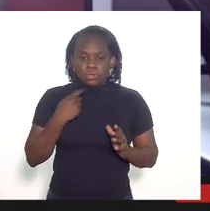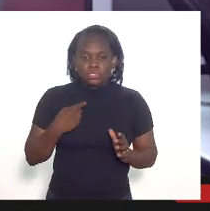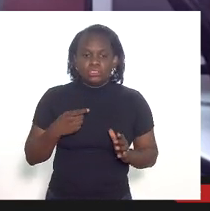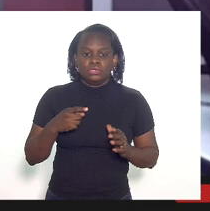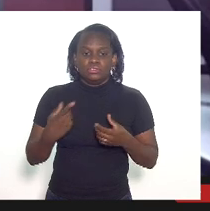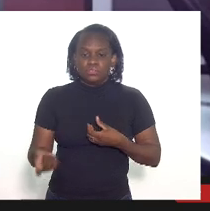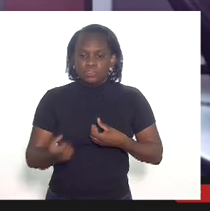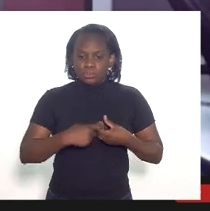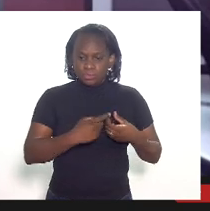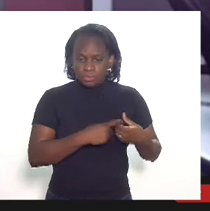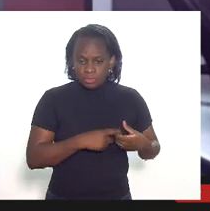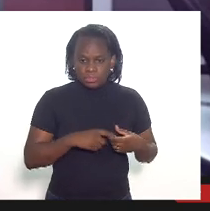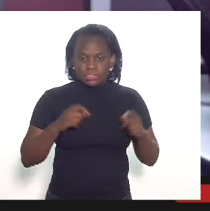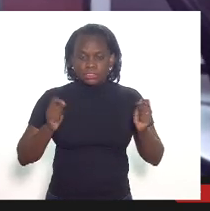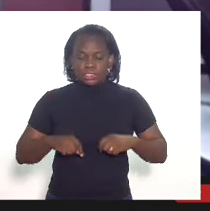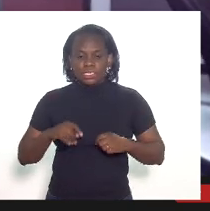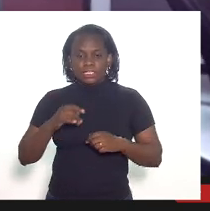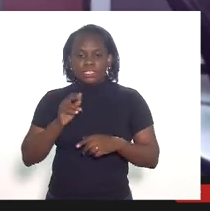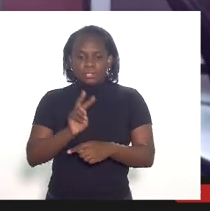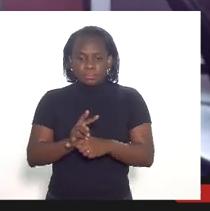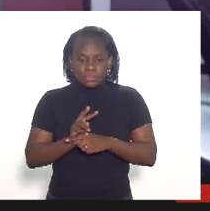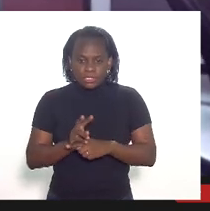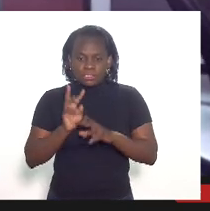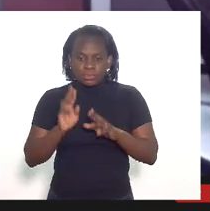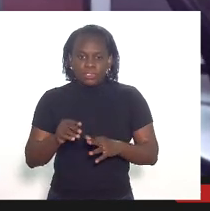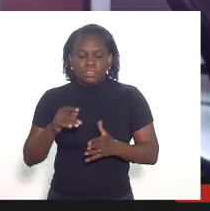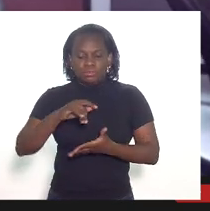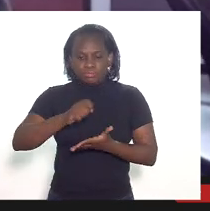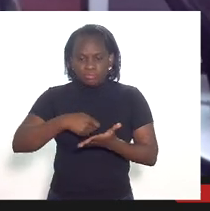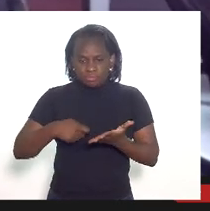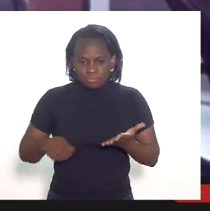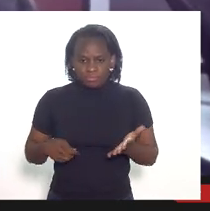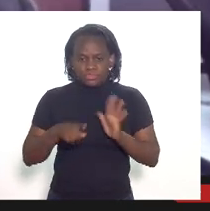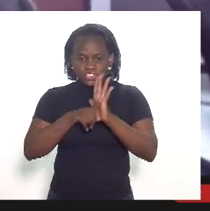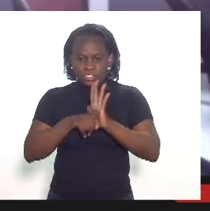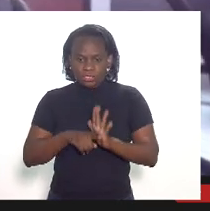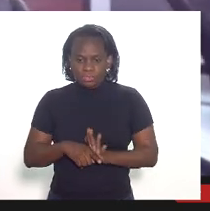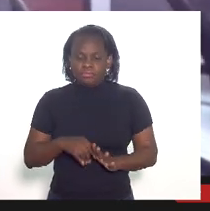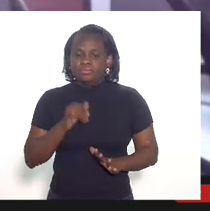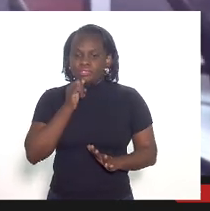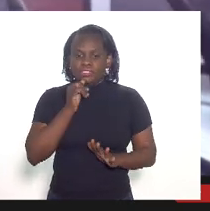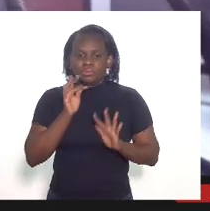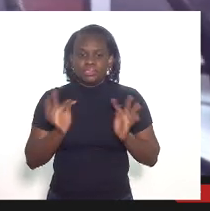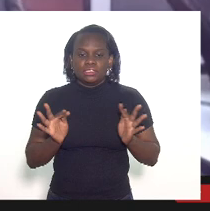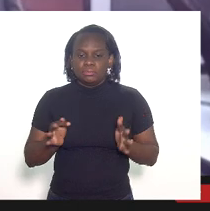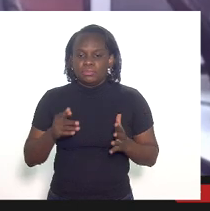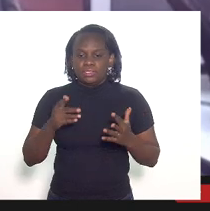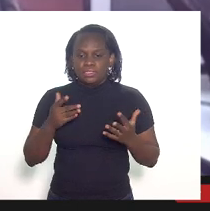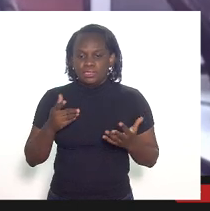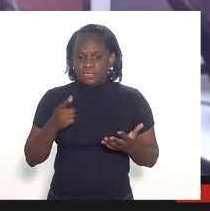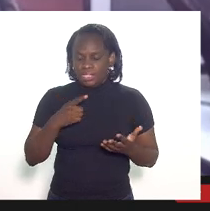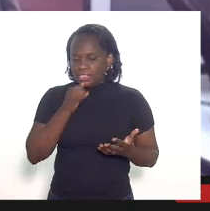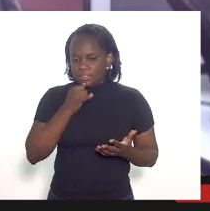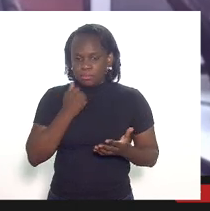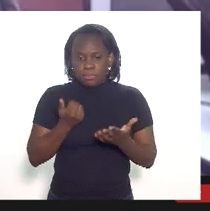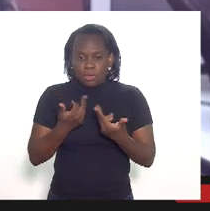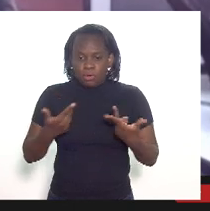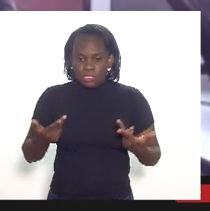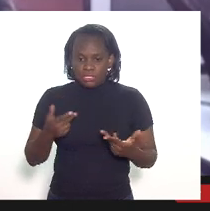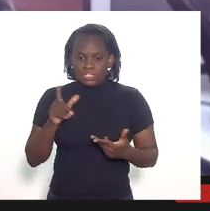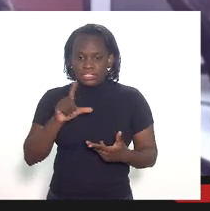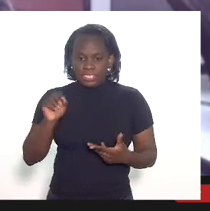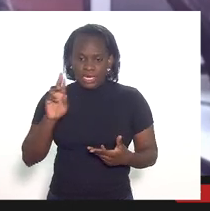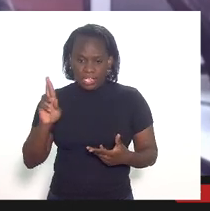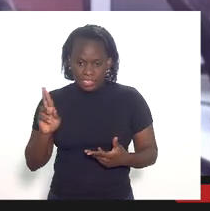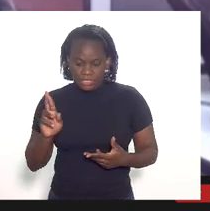recuperáveis através de créditos na escrita fiscal então um exemplo básico se um determinado bem custar 100 reais e gerar